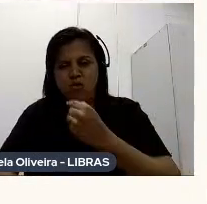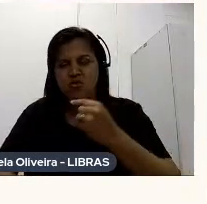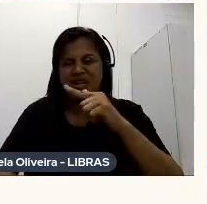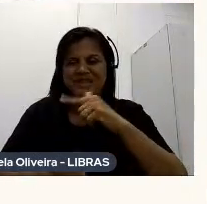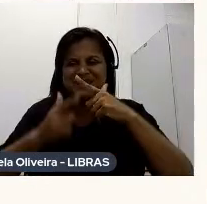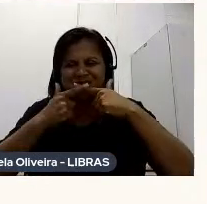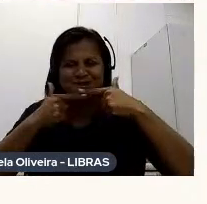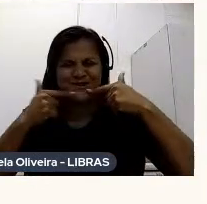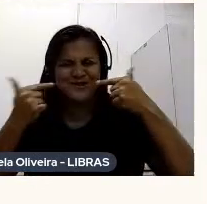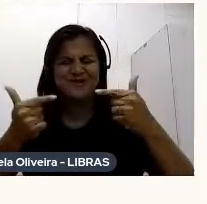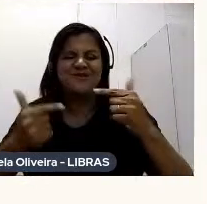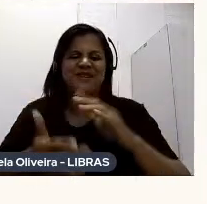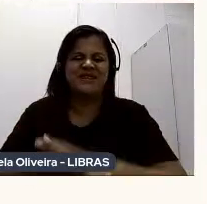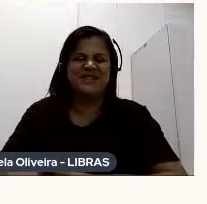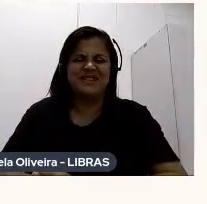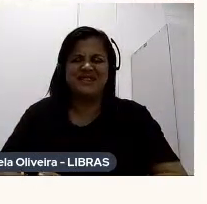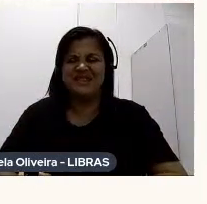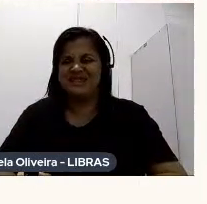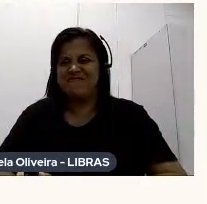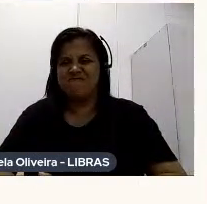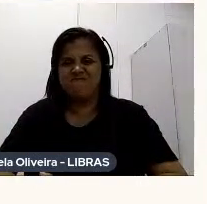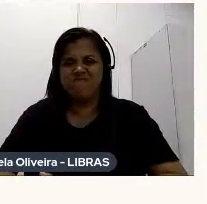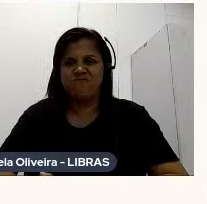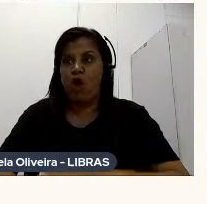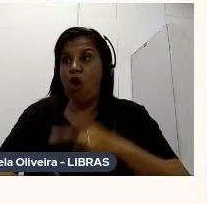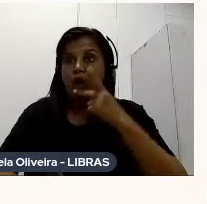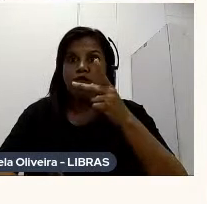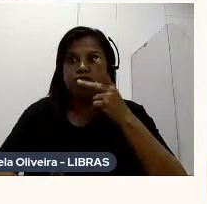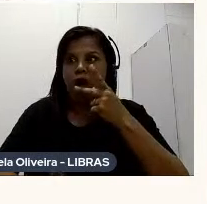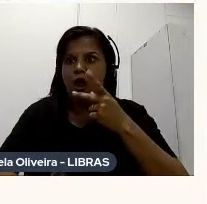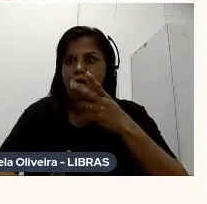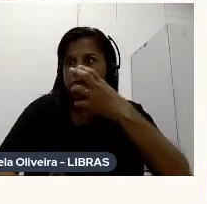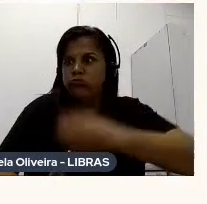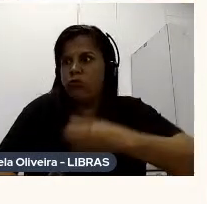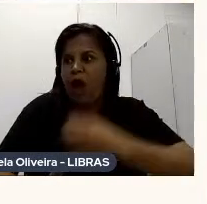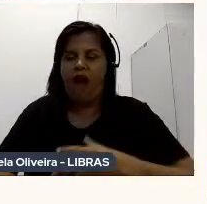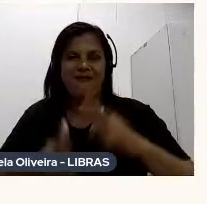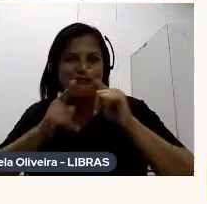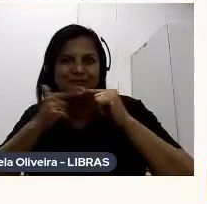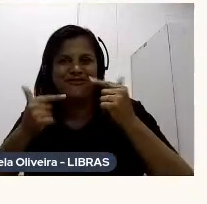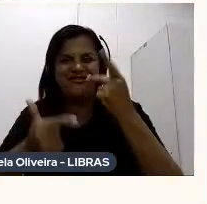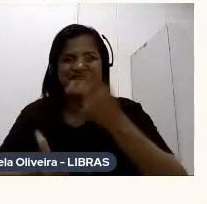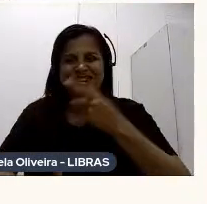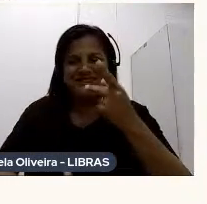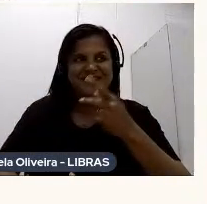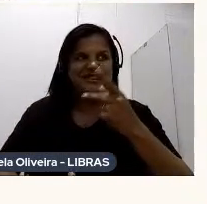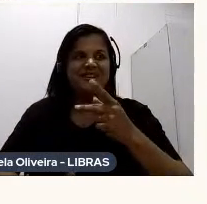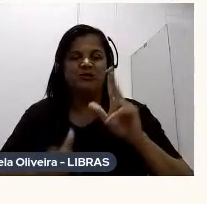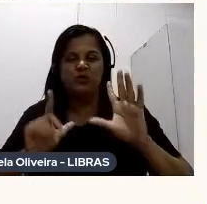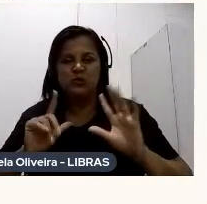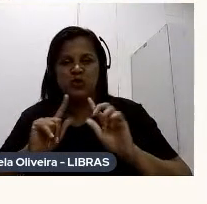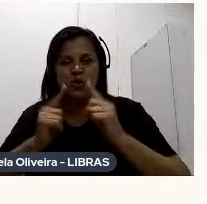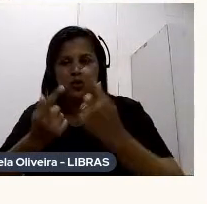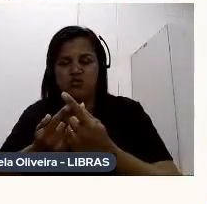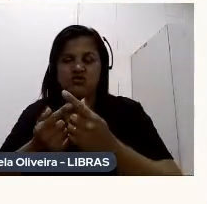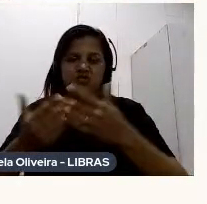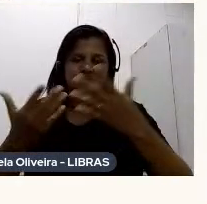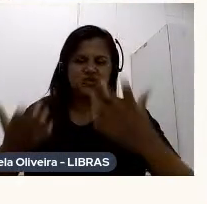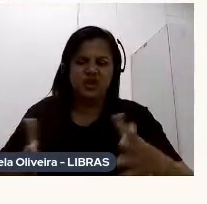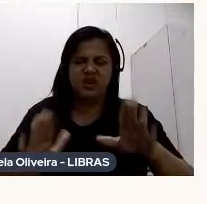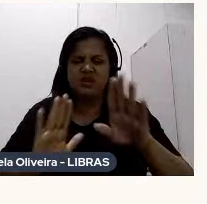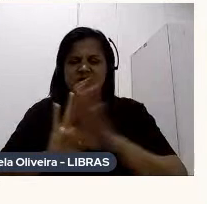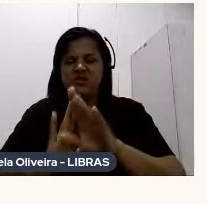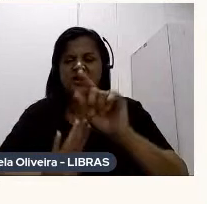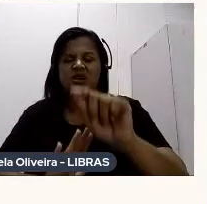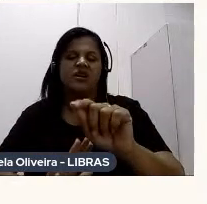Boca brava Falando bravo Falando sorrindo Então tinha um conjunto E aí A gente